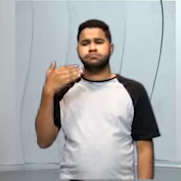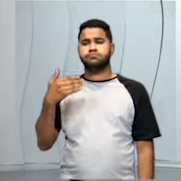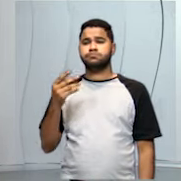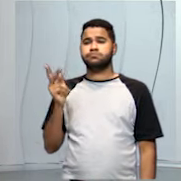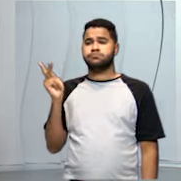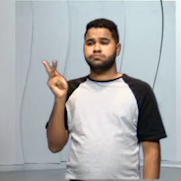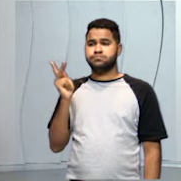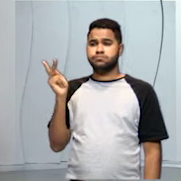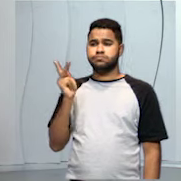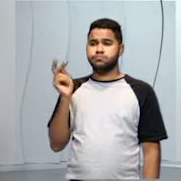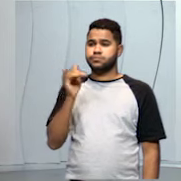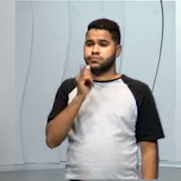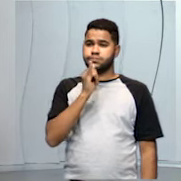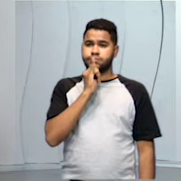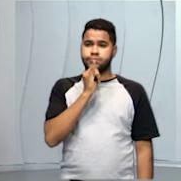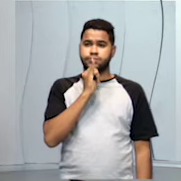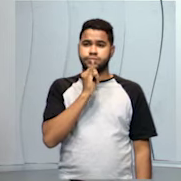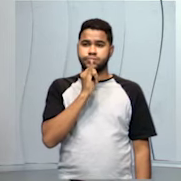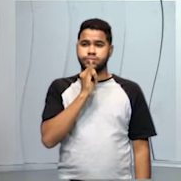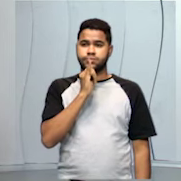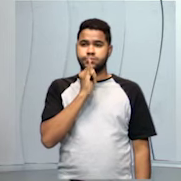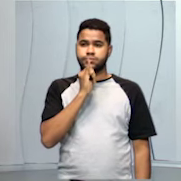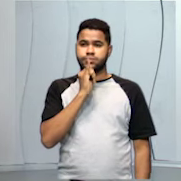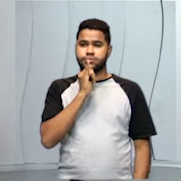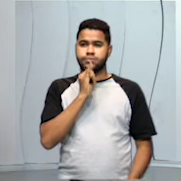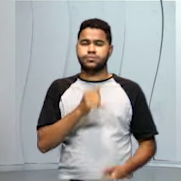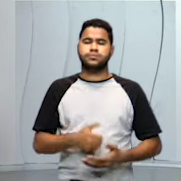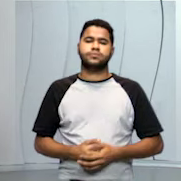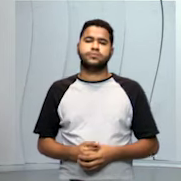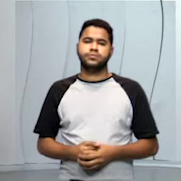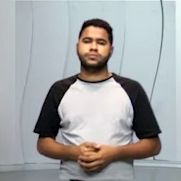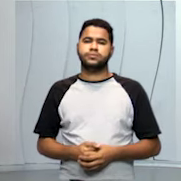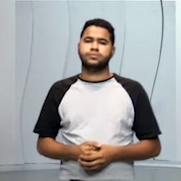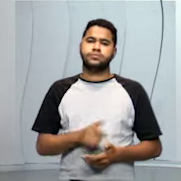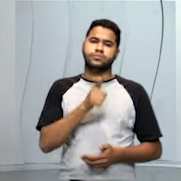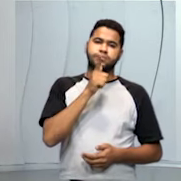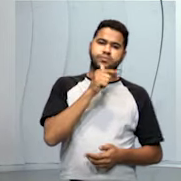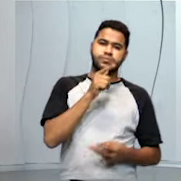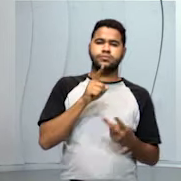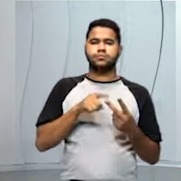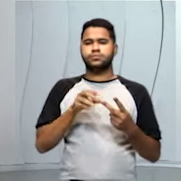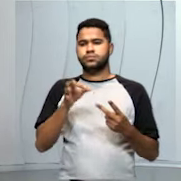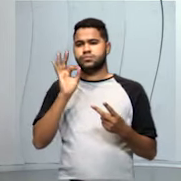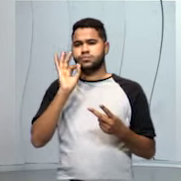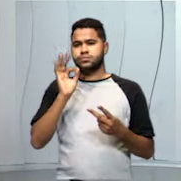consumos que a gente faz, o da água e o do café.